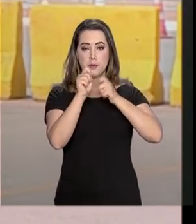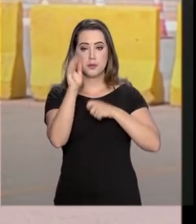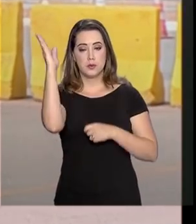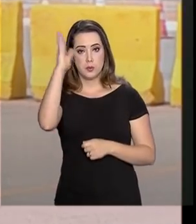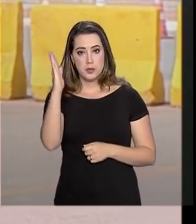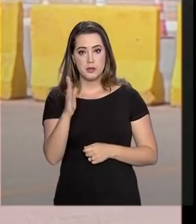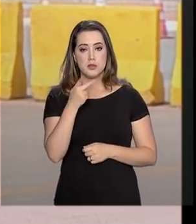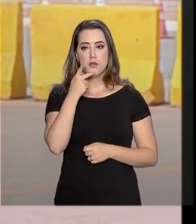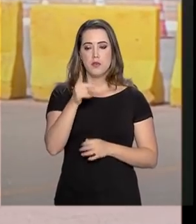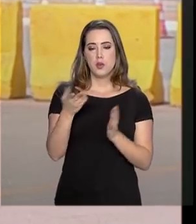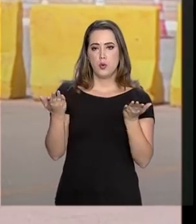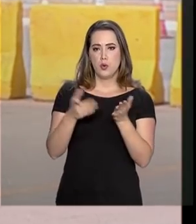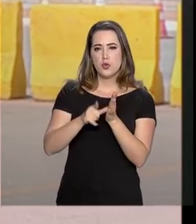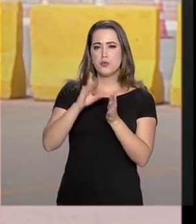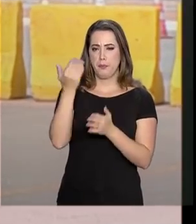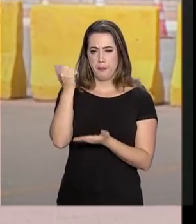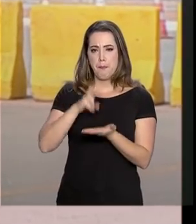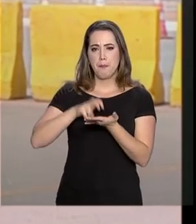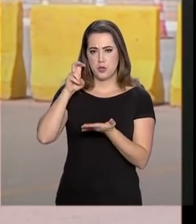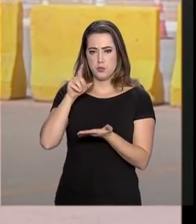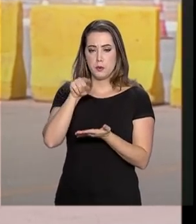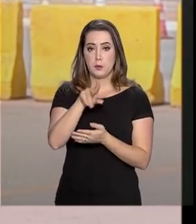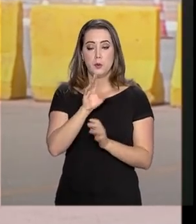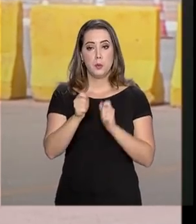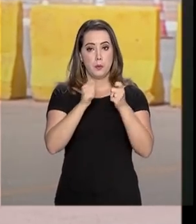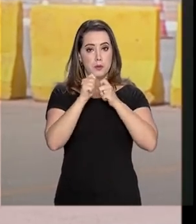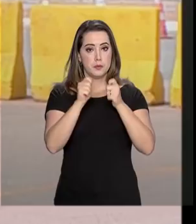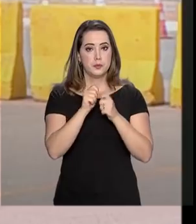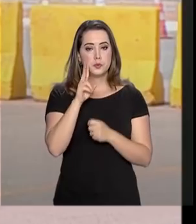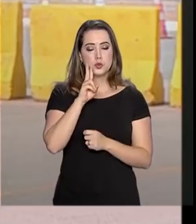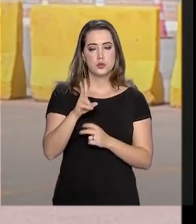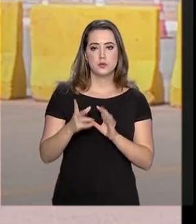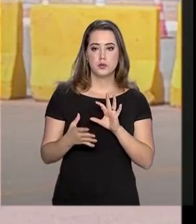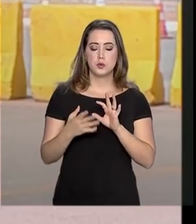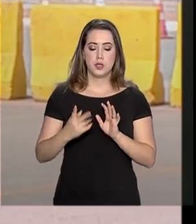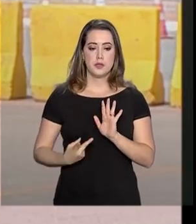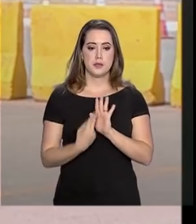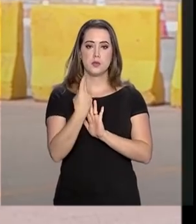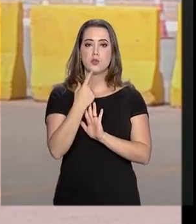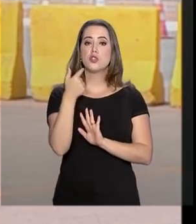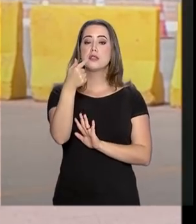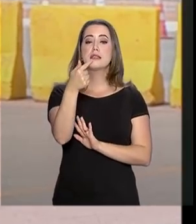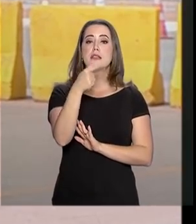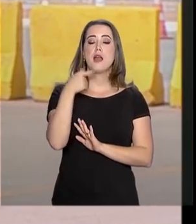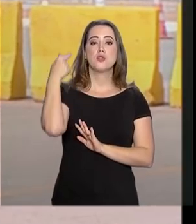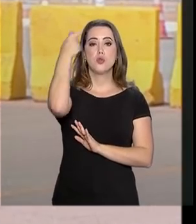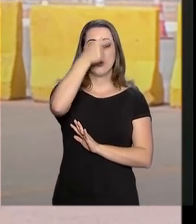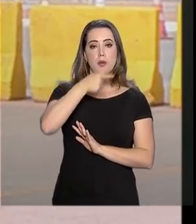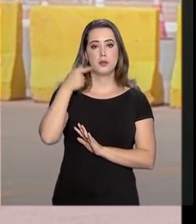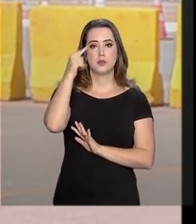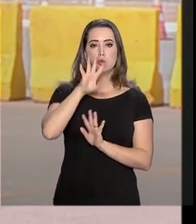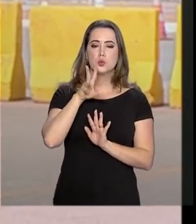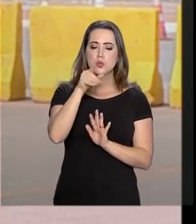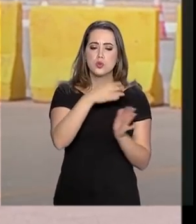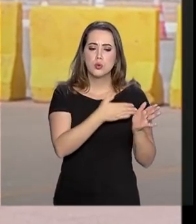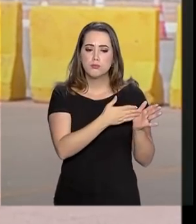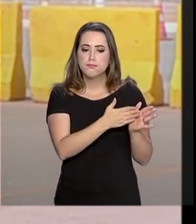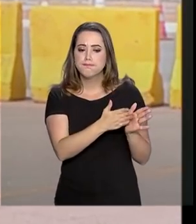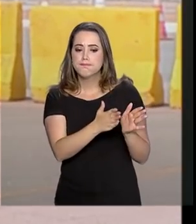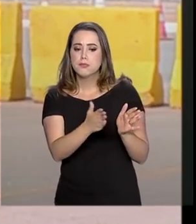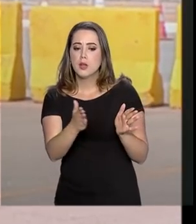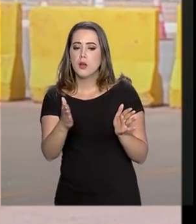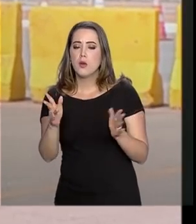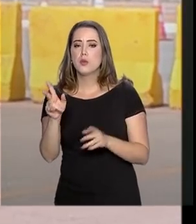imprensa hoje mais cedo, essa cirurgia, né, como nós também já acompanhamos, ela durou aí cerca de sete horas e durante toda a recuperação do presidente da